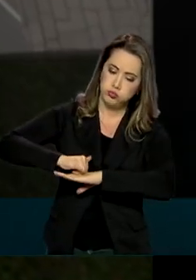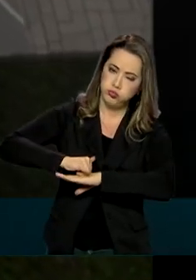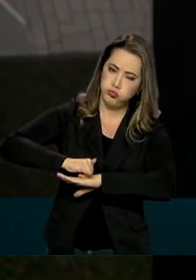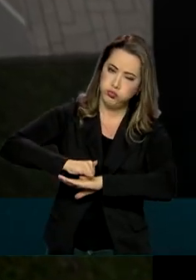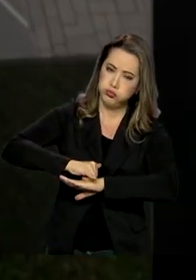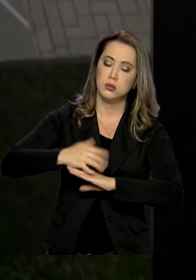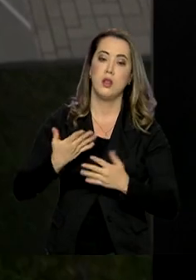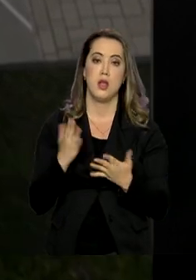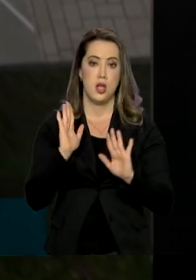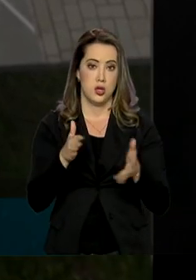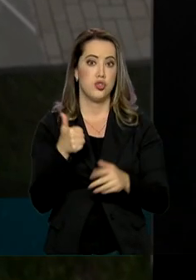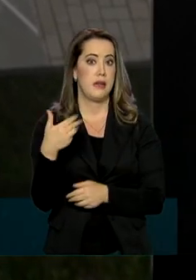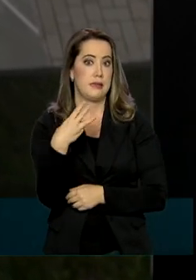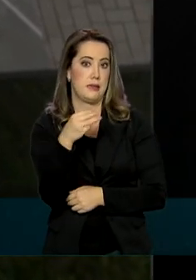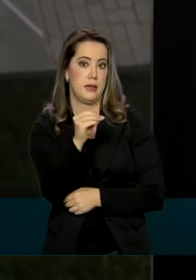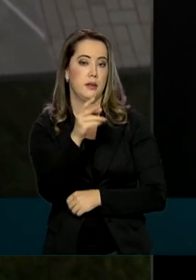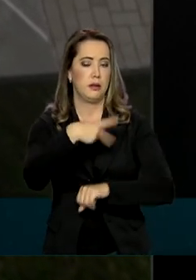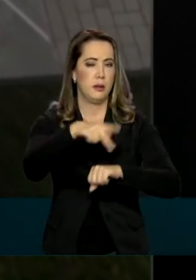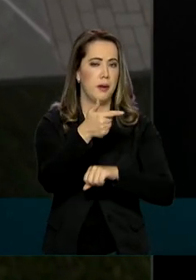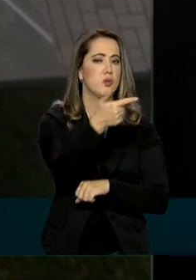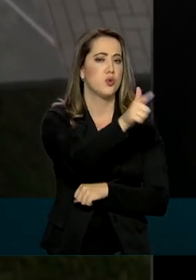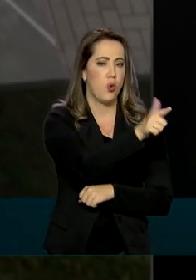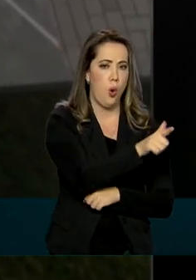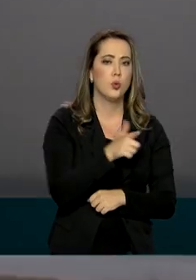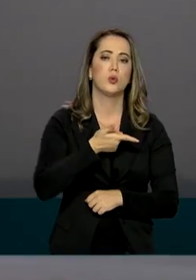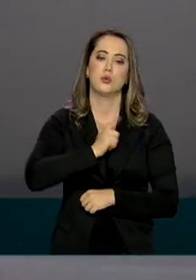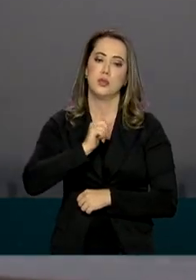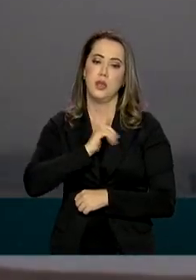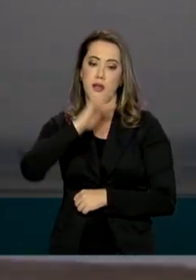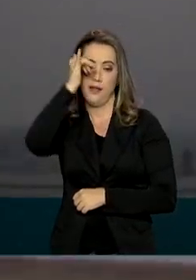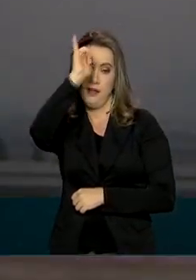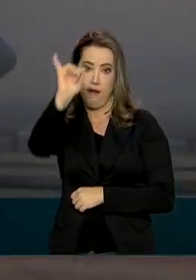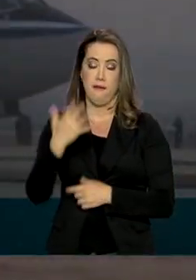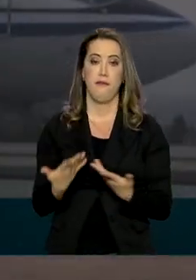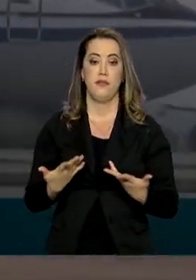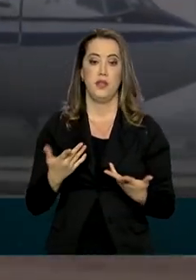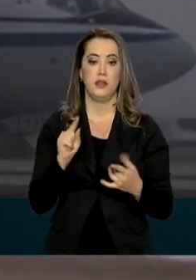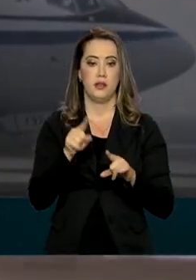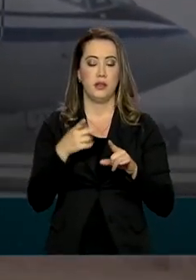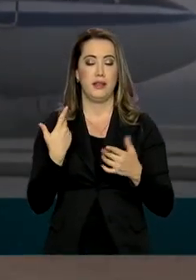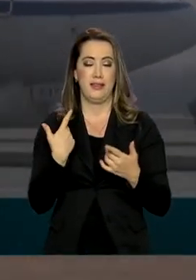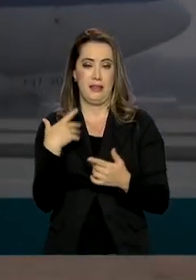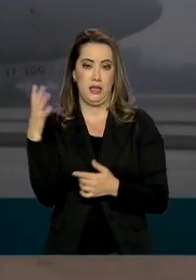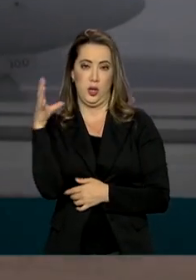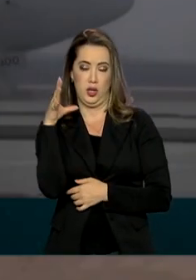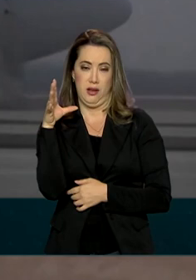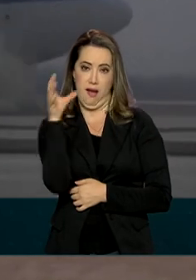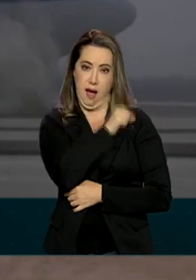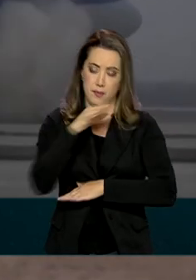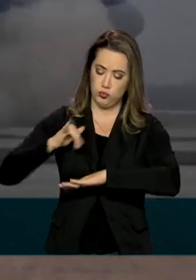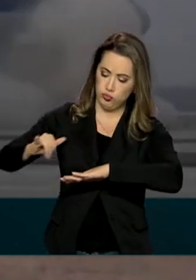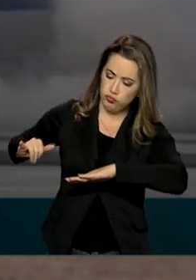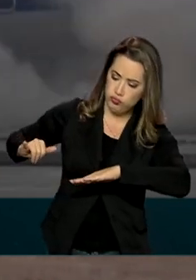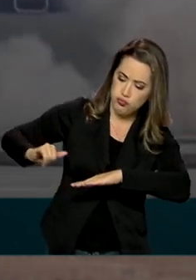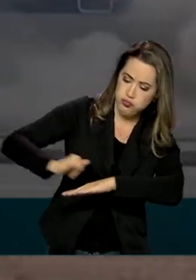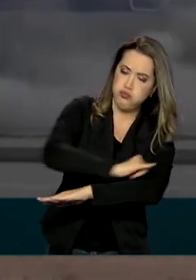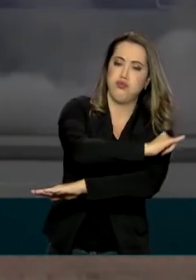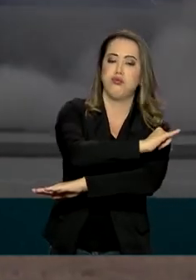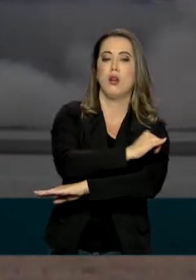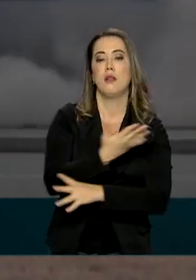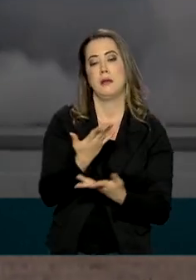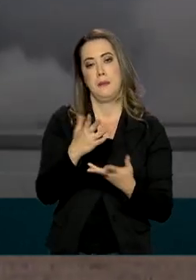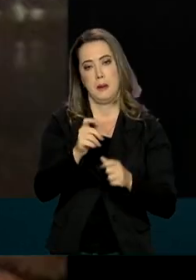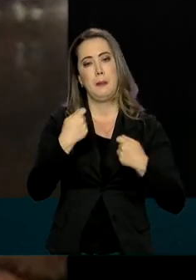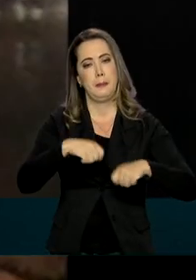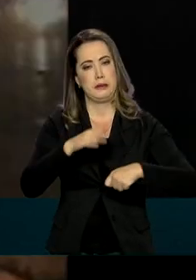existe em 130 países, vai evitar que aeronaves cruzem as cabeceiras da pista, caso não consigam frear no